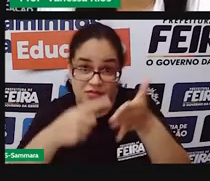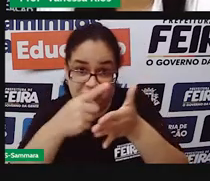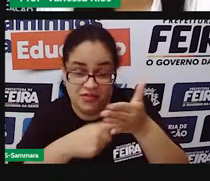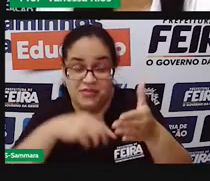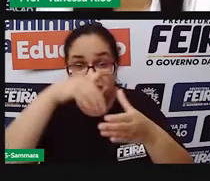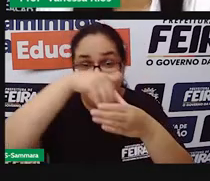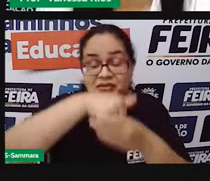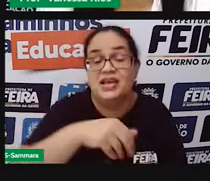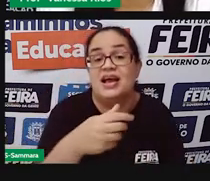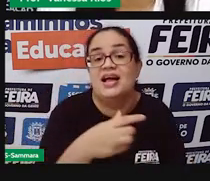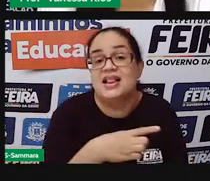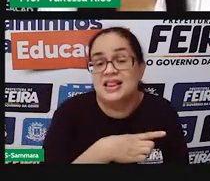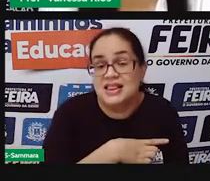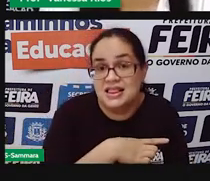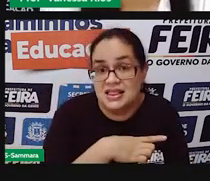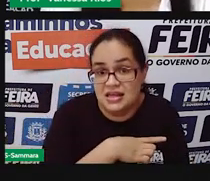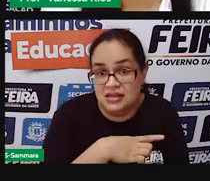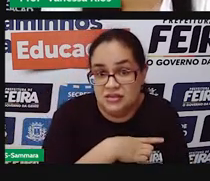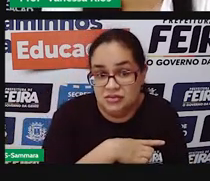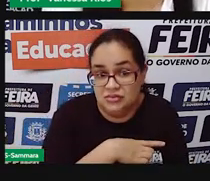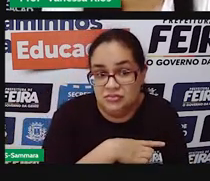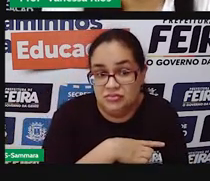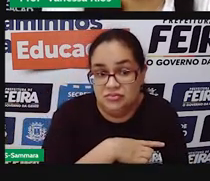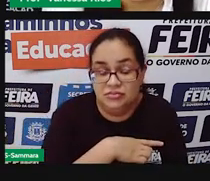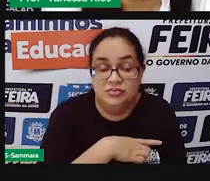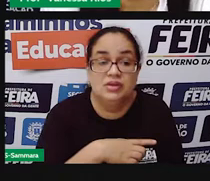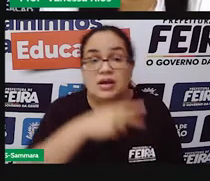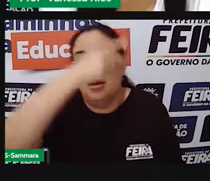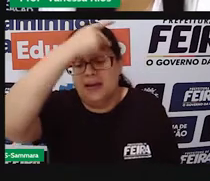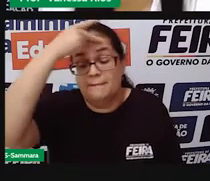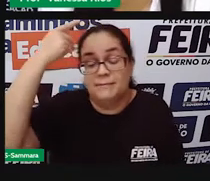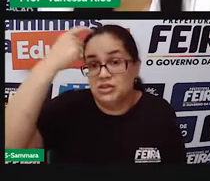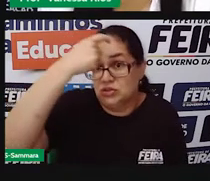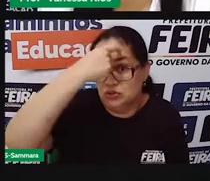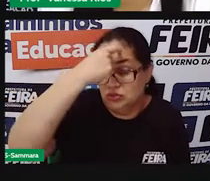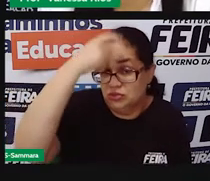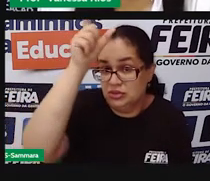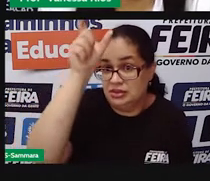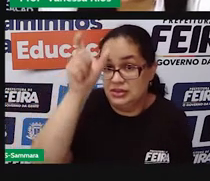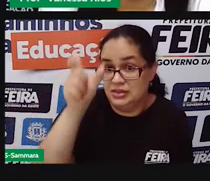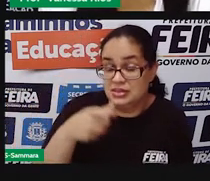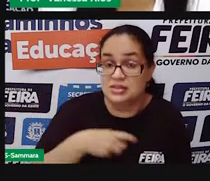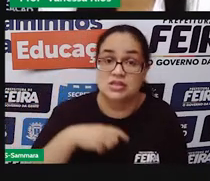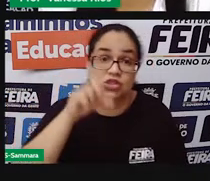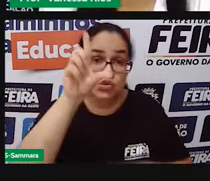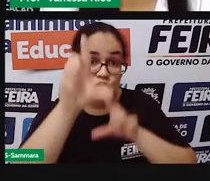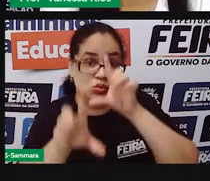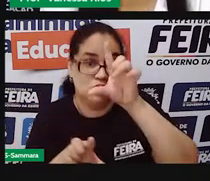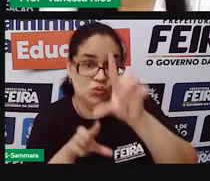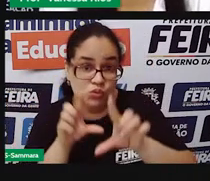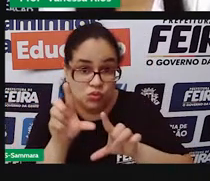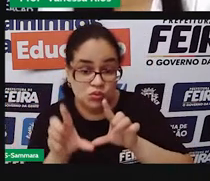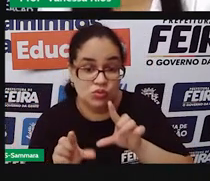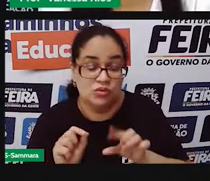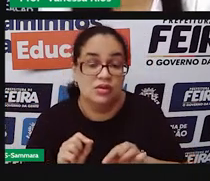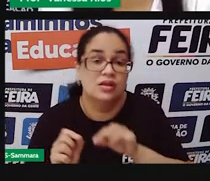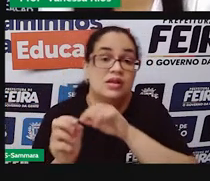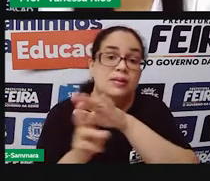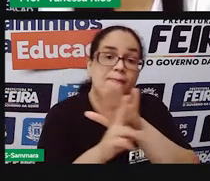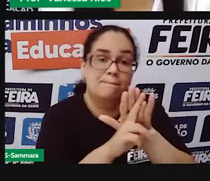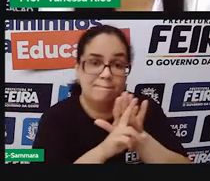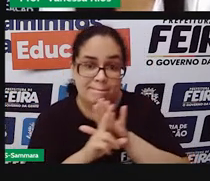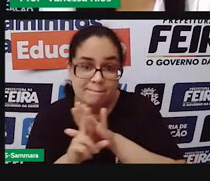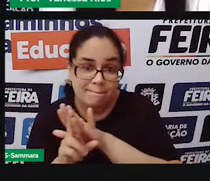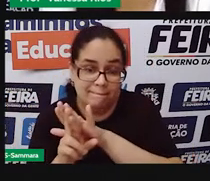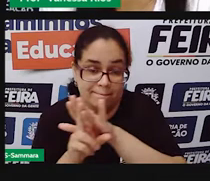tem enquanto um exercício de cidadania, porque ele vai eleger alguém que vai lhe representar e